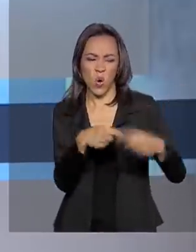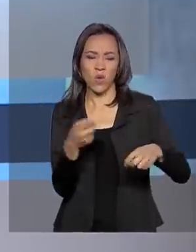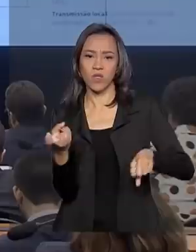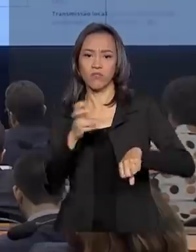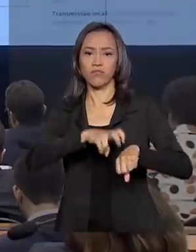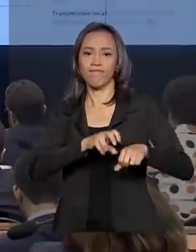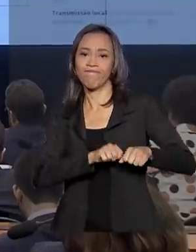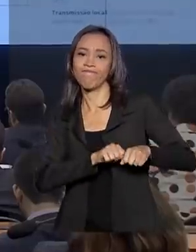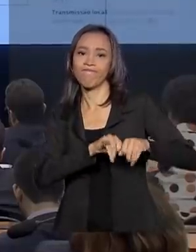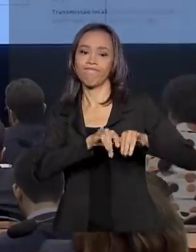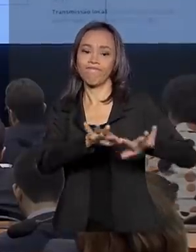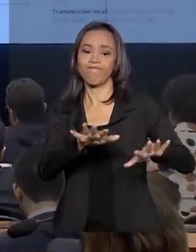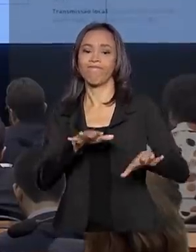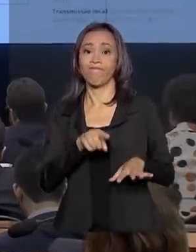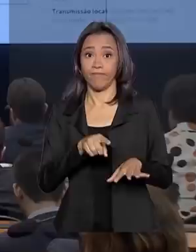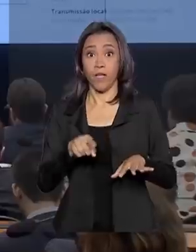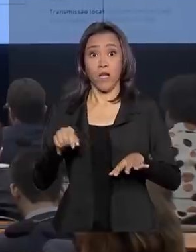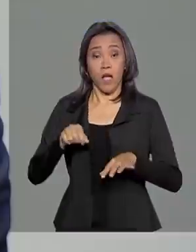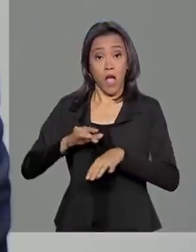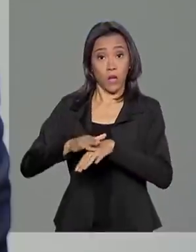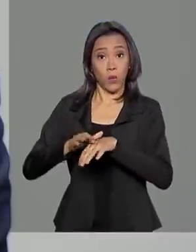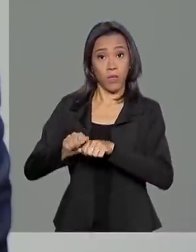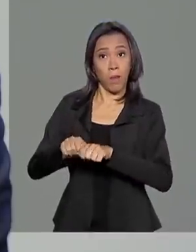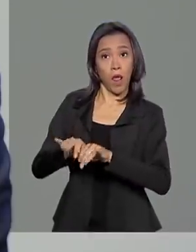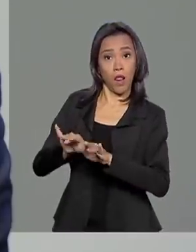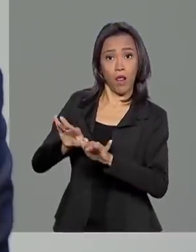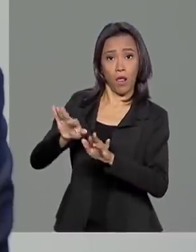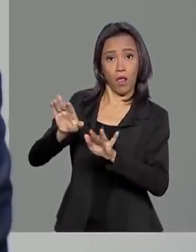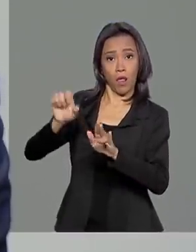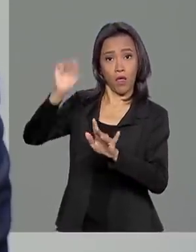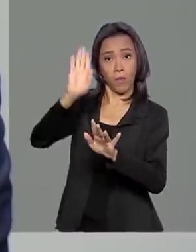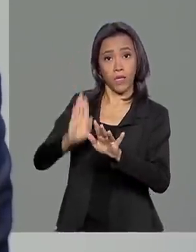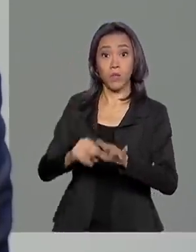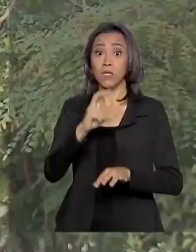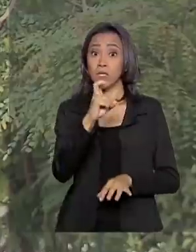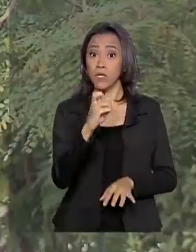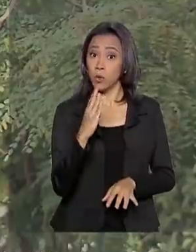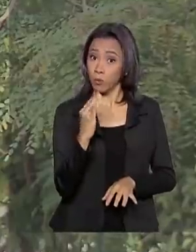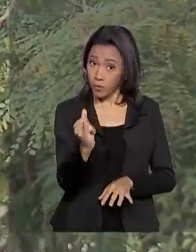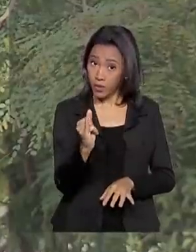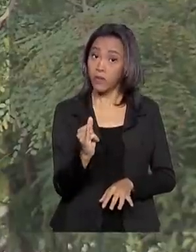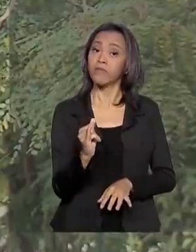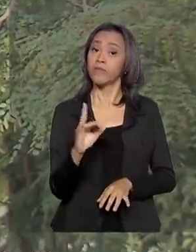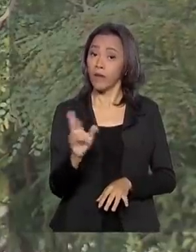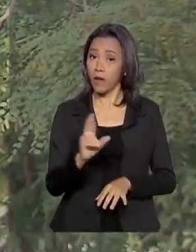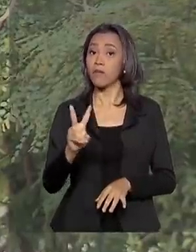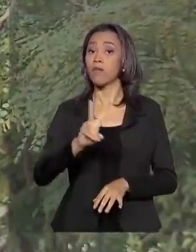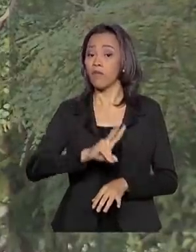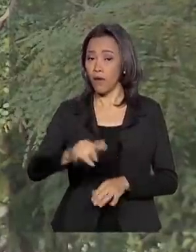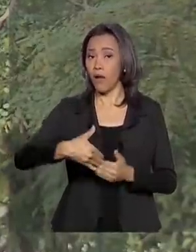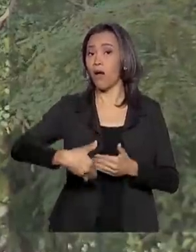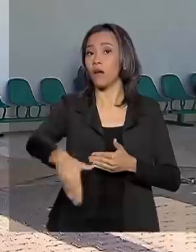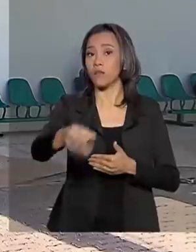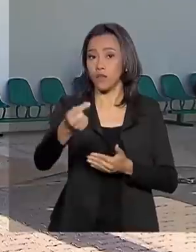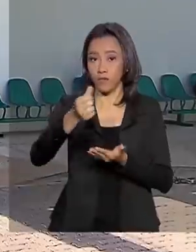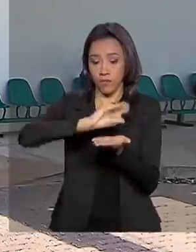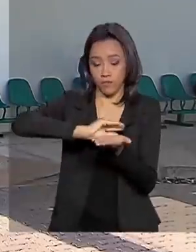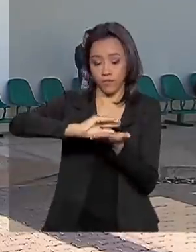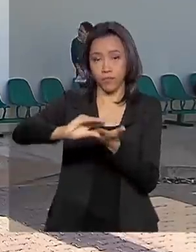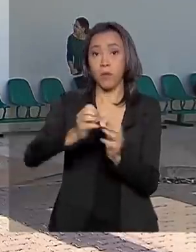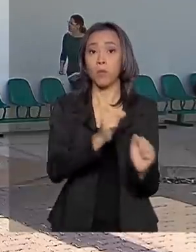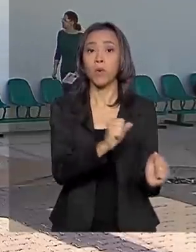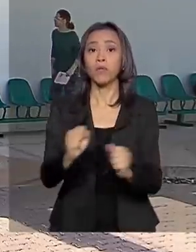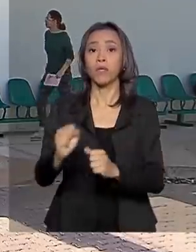coronavírus. Com o avanço da doença no Brasil, 5 bilhões de reais devem ser liberados pelo legislativo